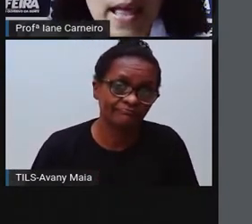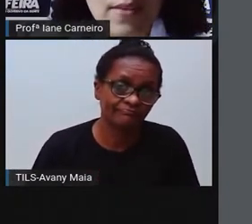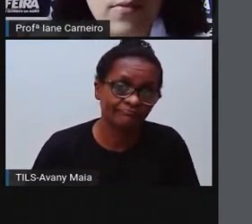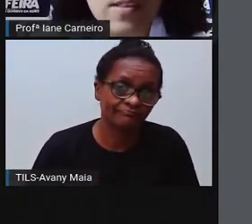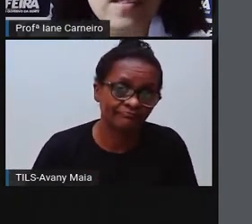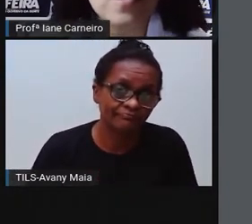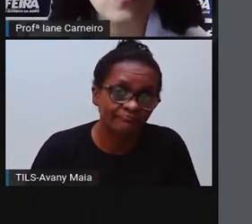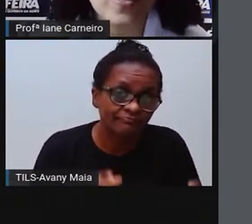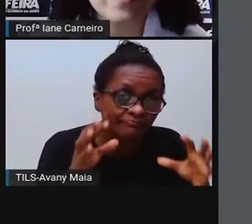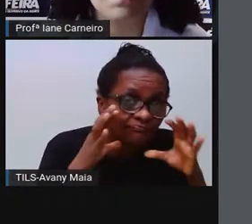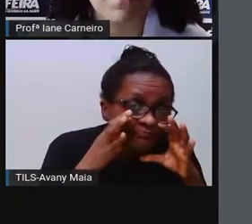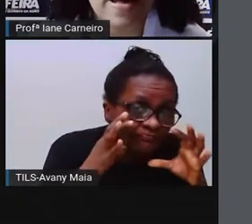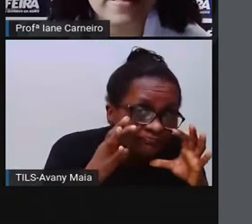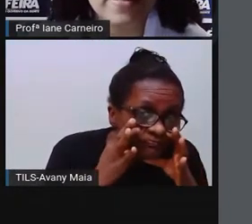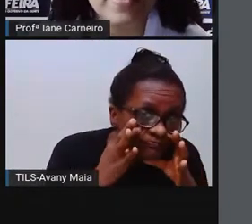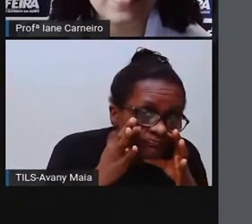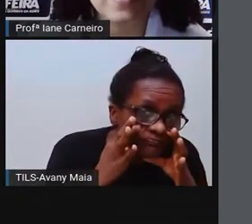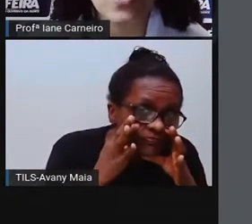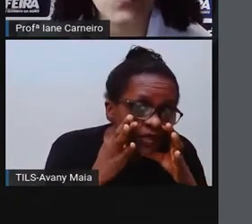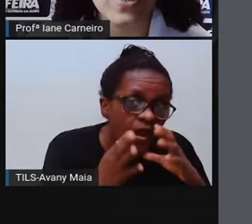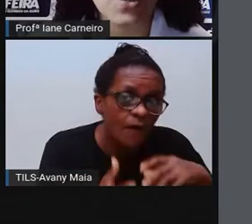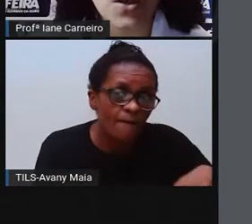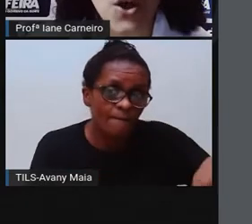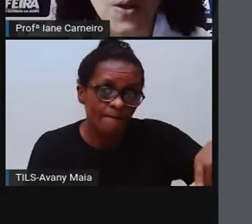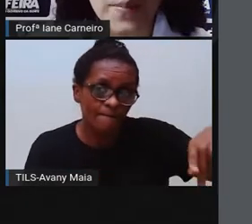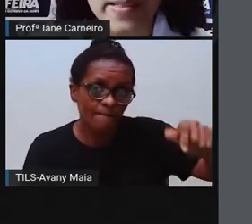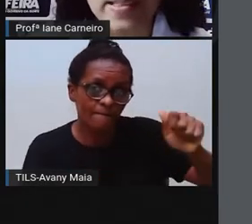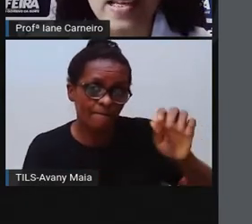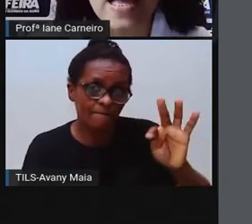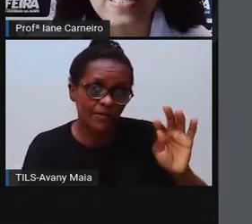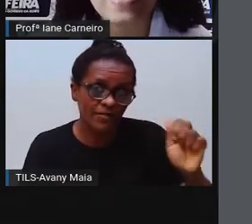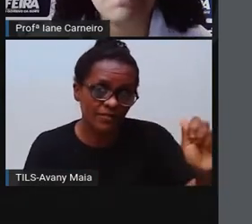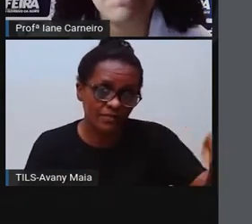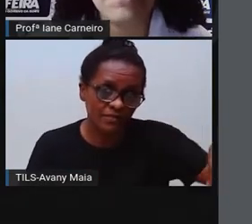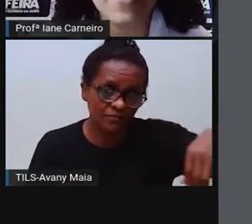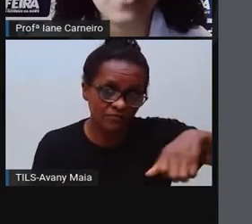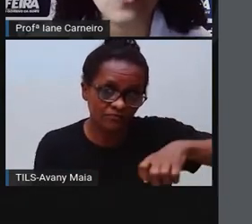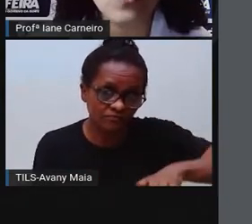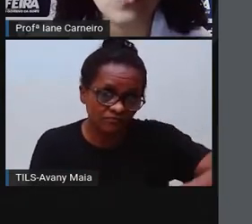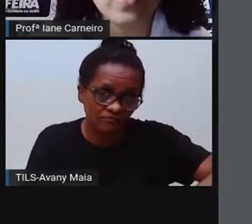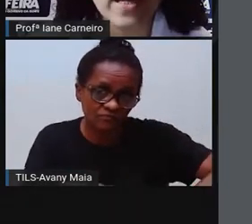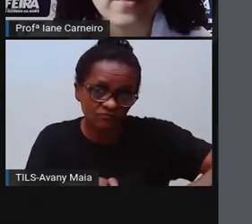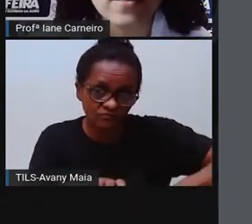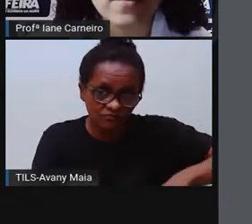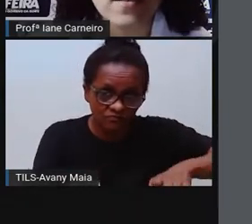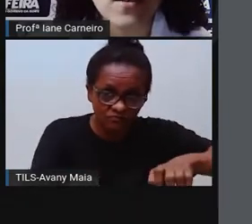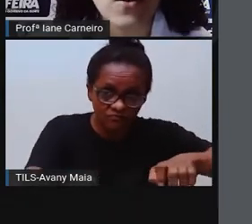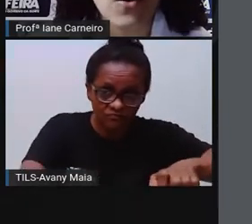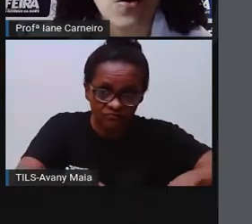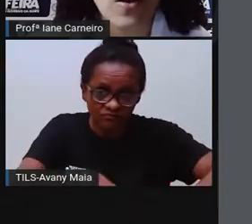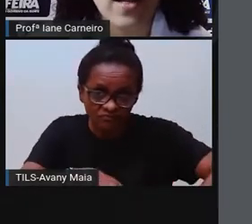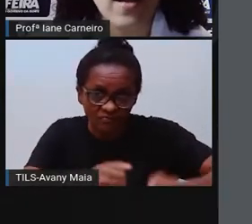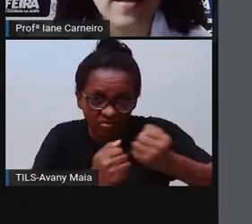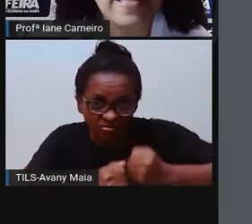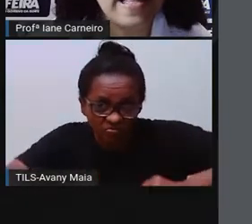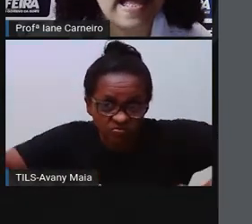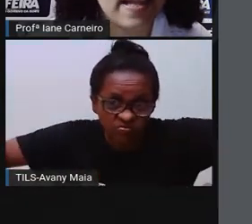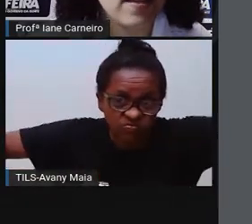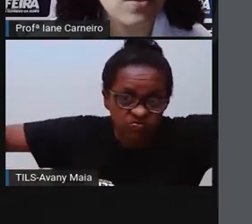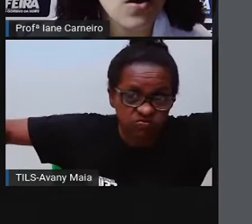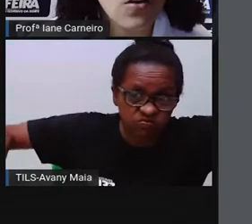Observe se suas patas são enormes e peludas. Olha,